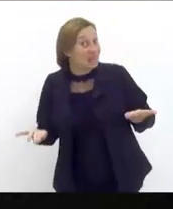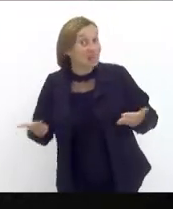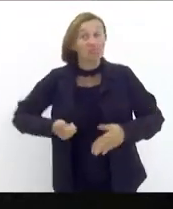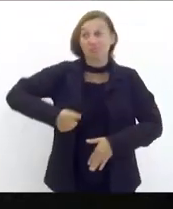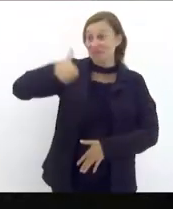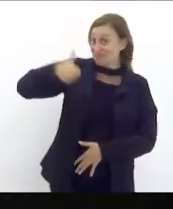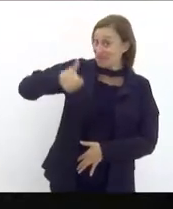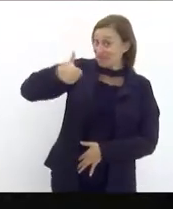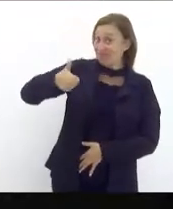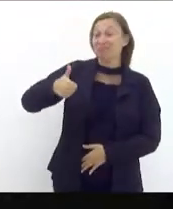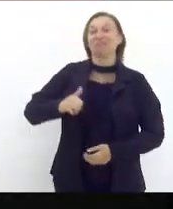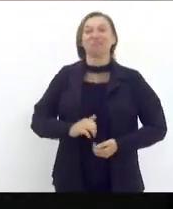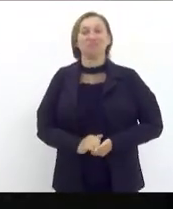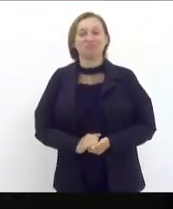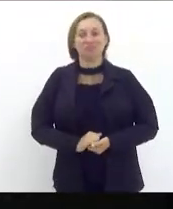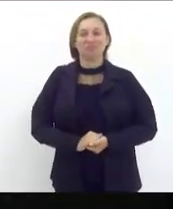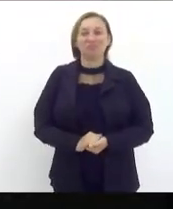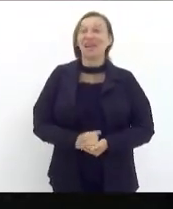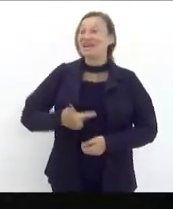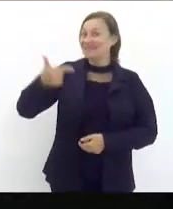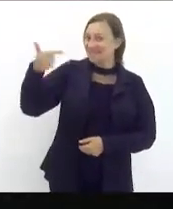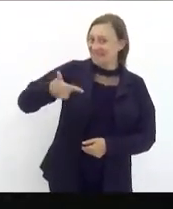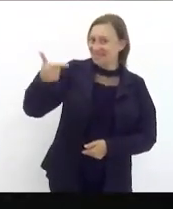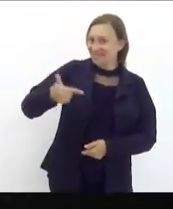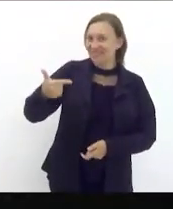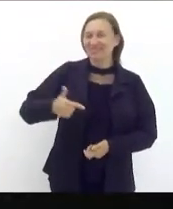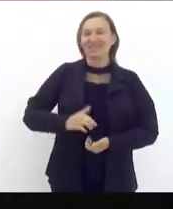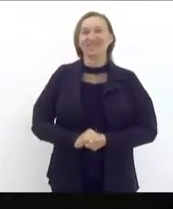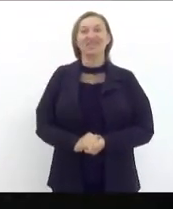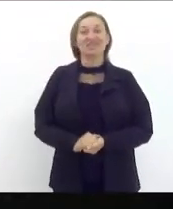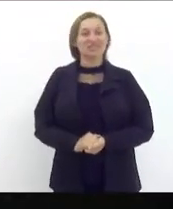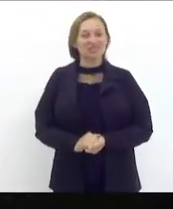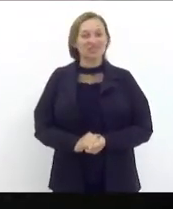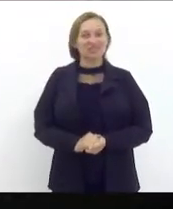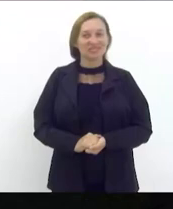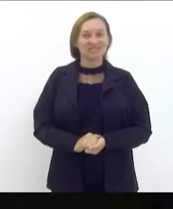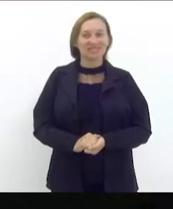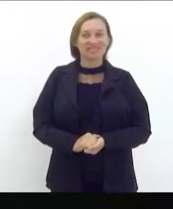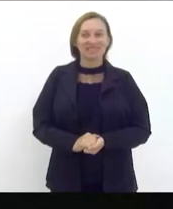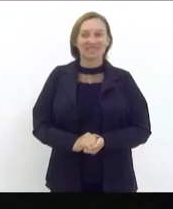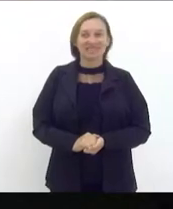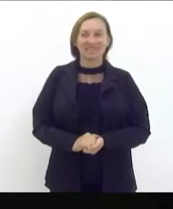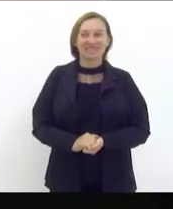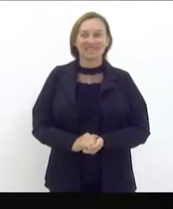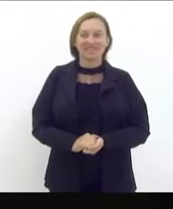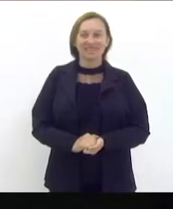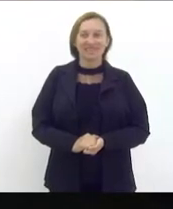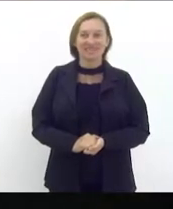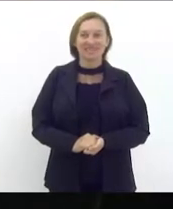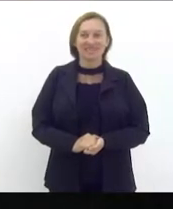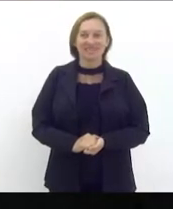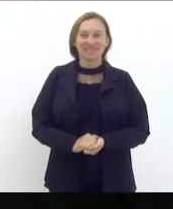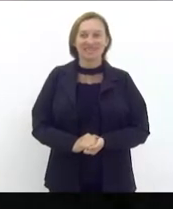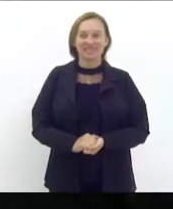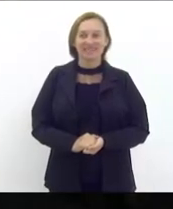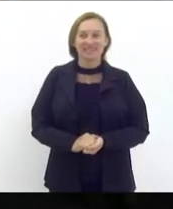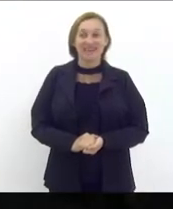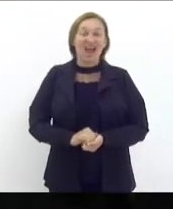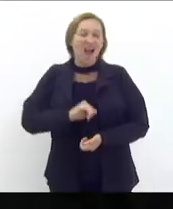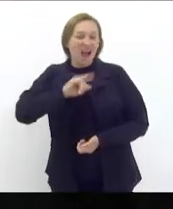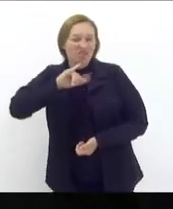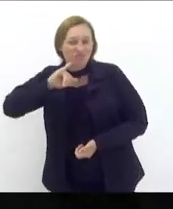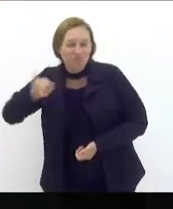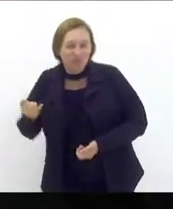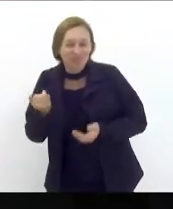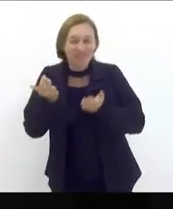ponto segundo o segundo ponto é que aproveitando